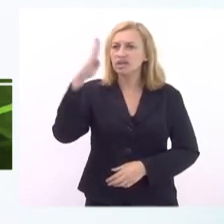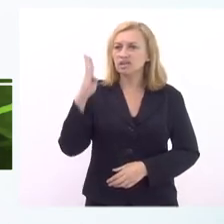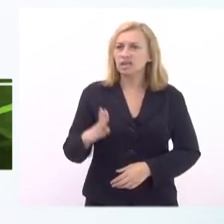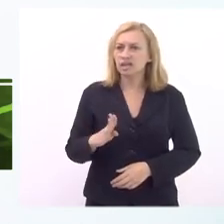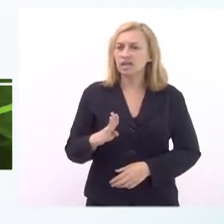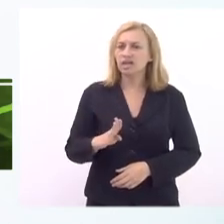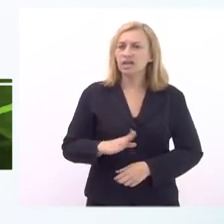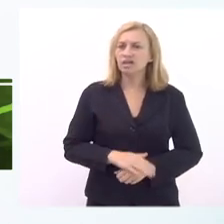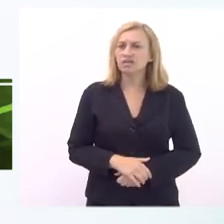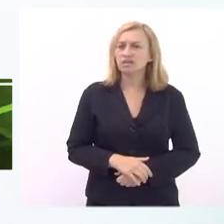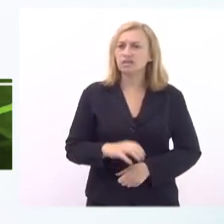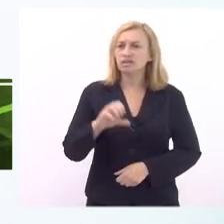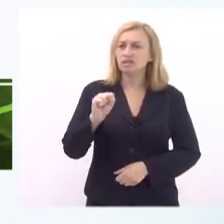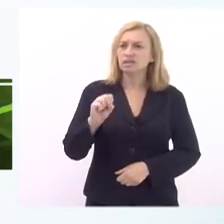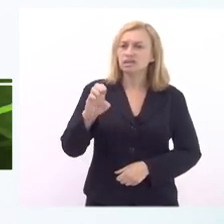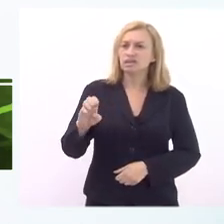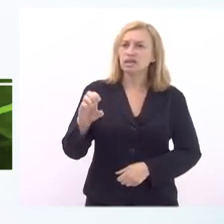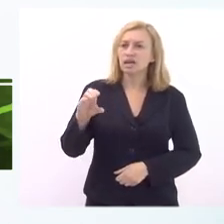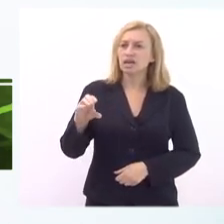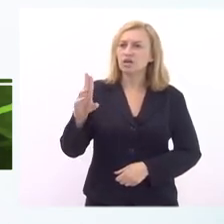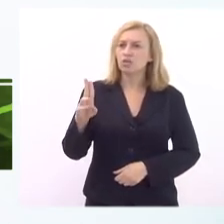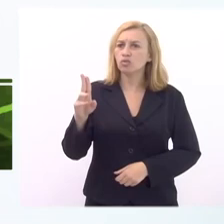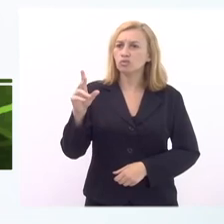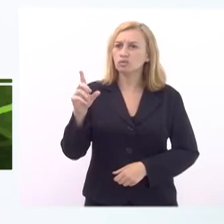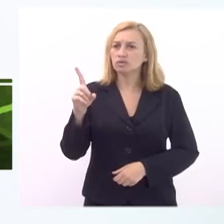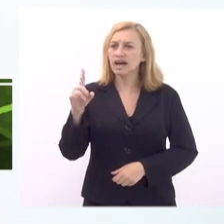eu não consigo ver aqui quem são os presentes